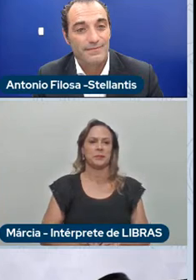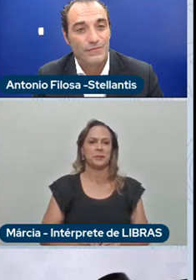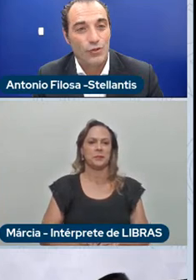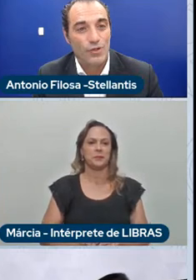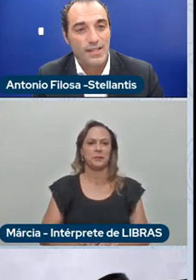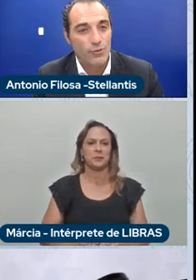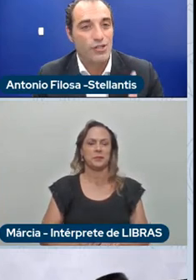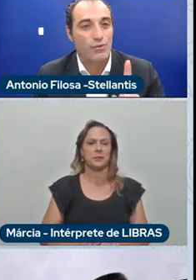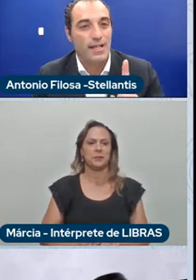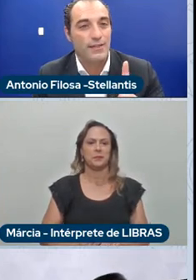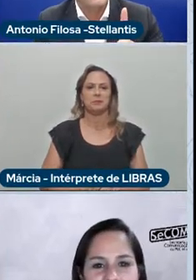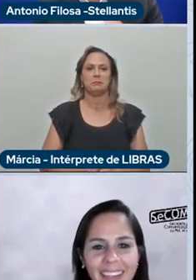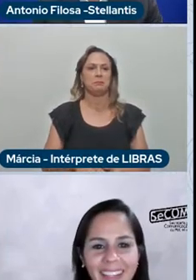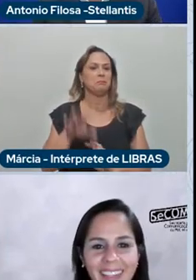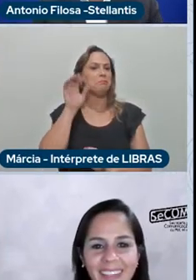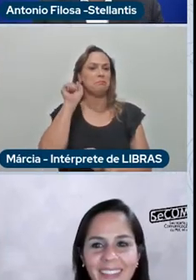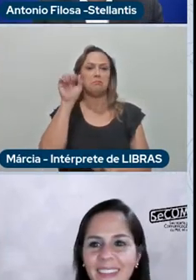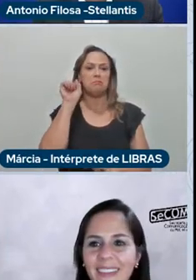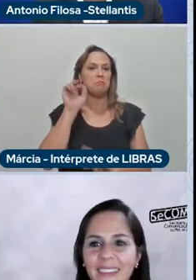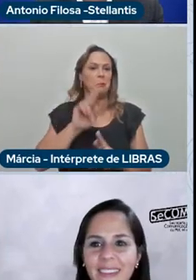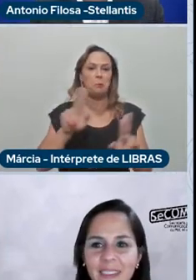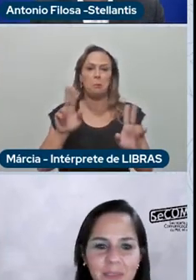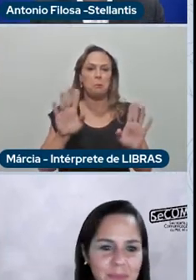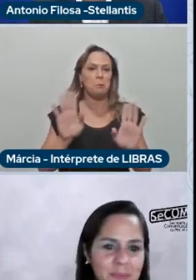não estamos escutando de Ana